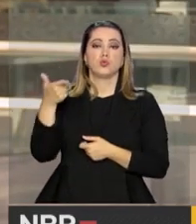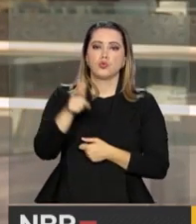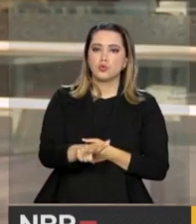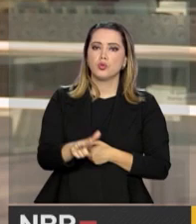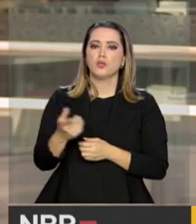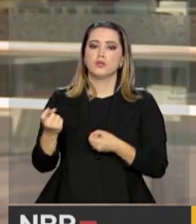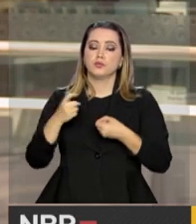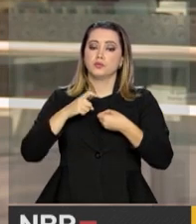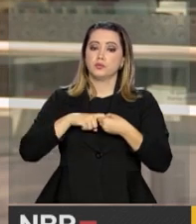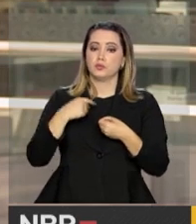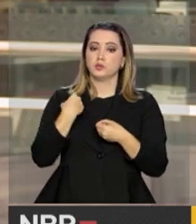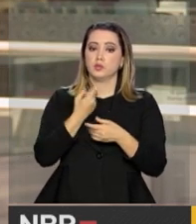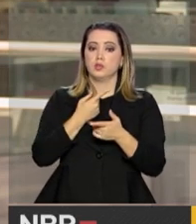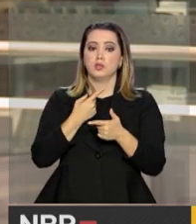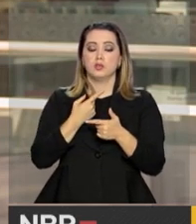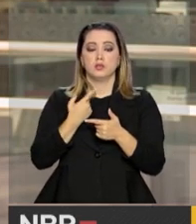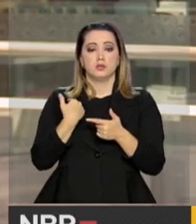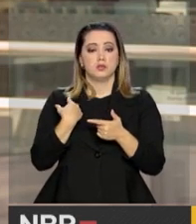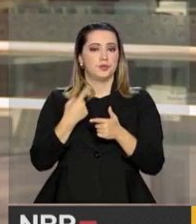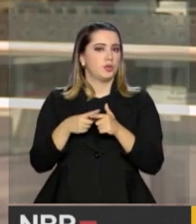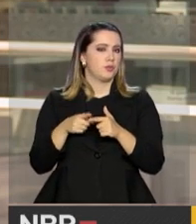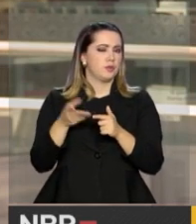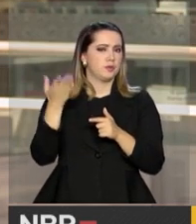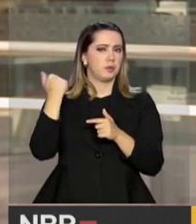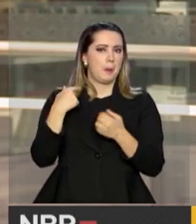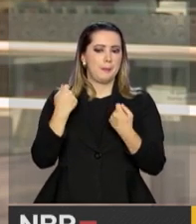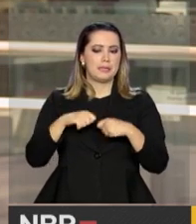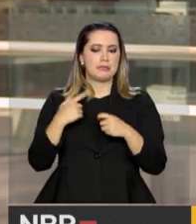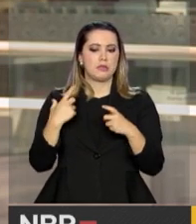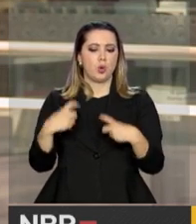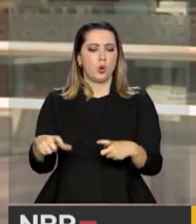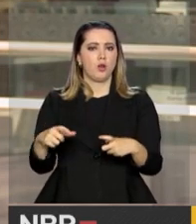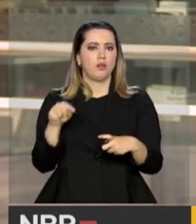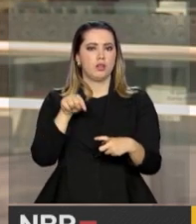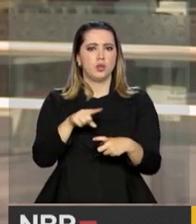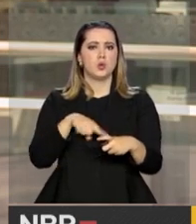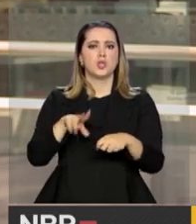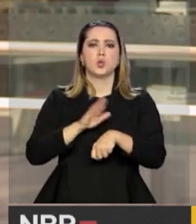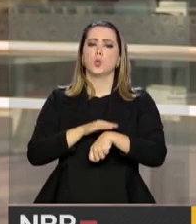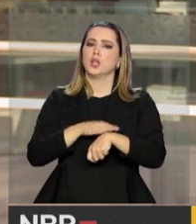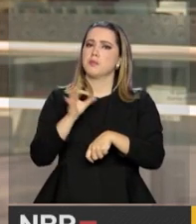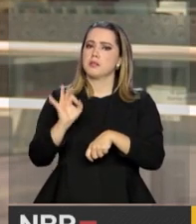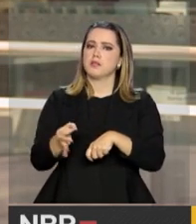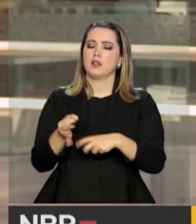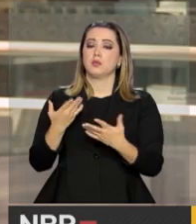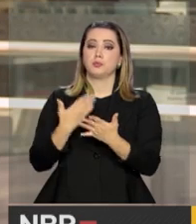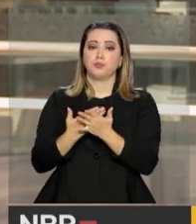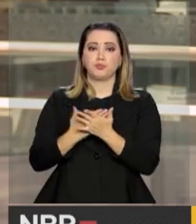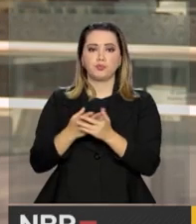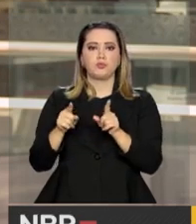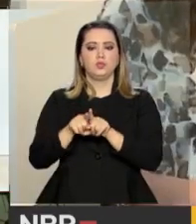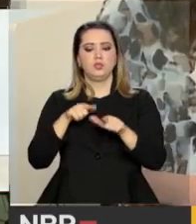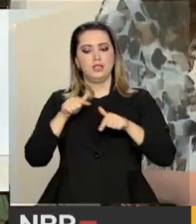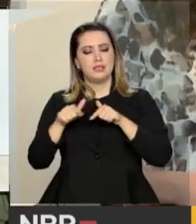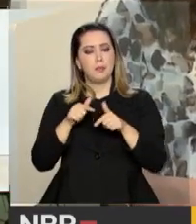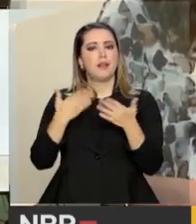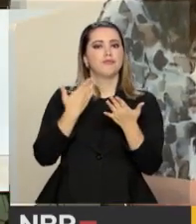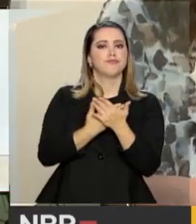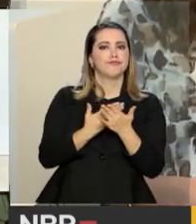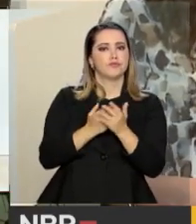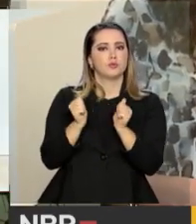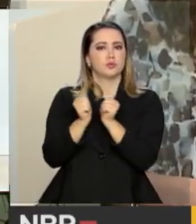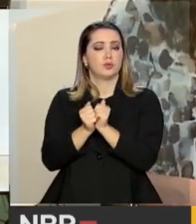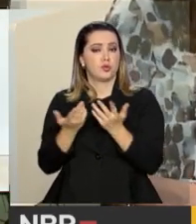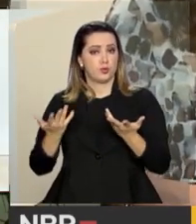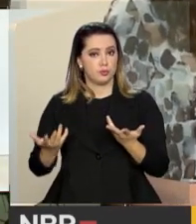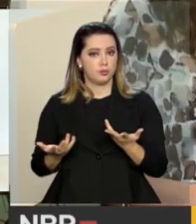retornando à nossa questão, ele precisa estar num local e num tempo adequado para que ele esteja trabalhando e, ao mesmo tempo, se